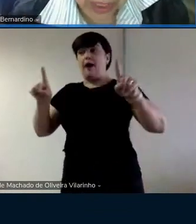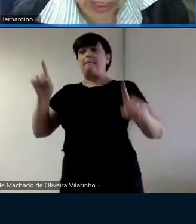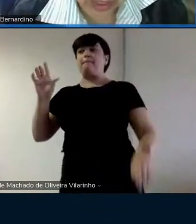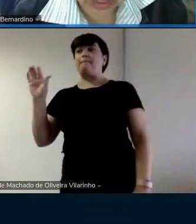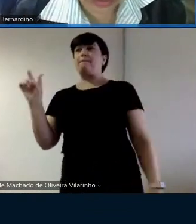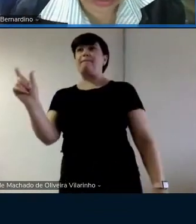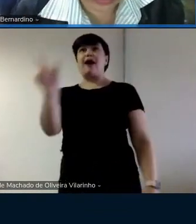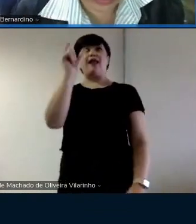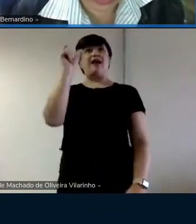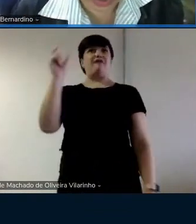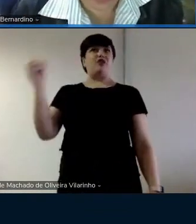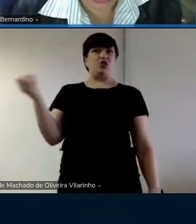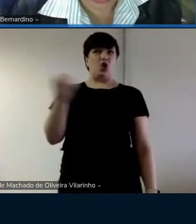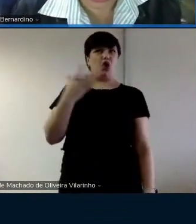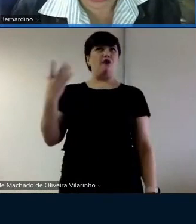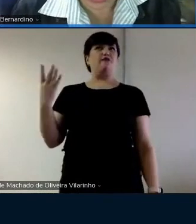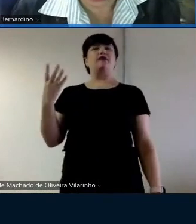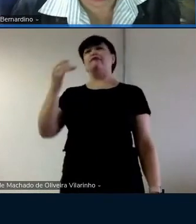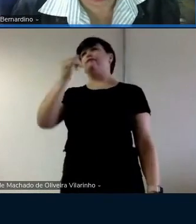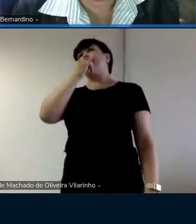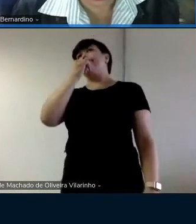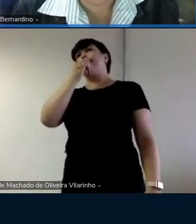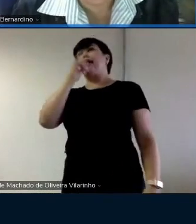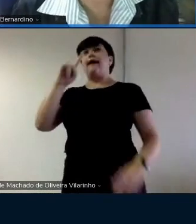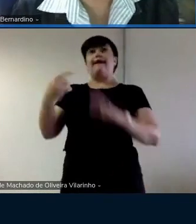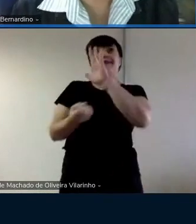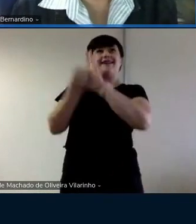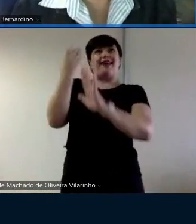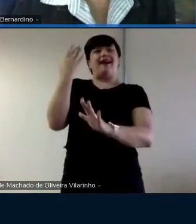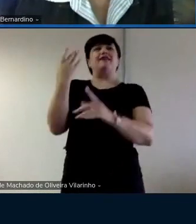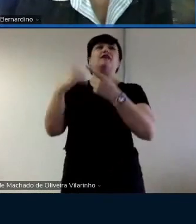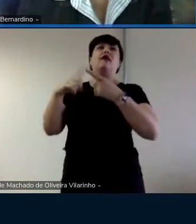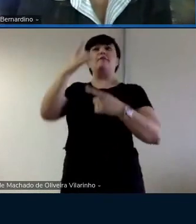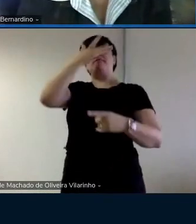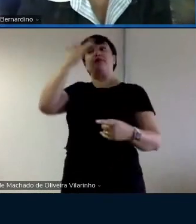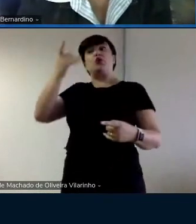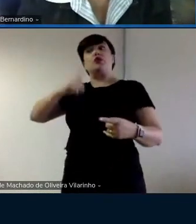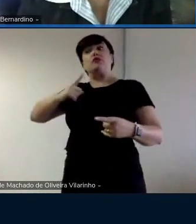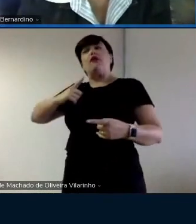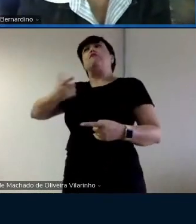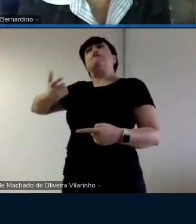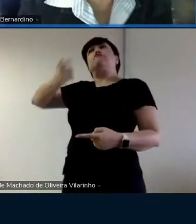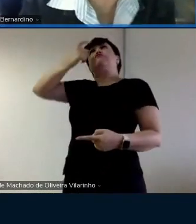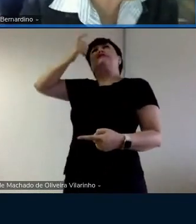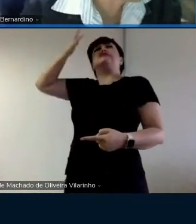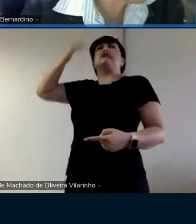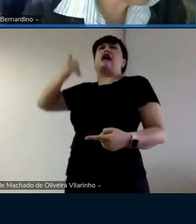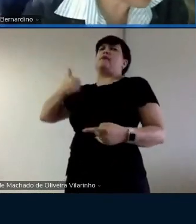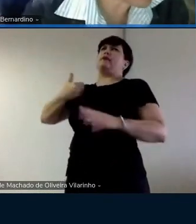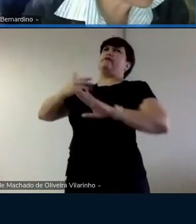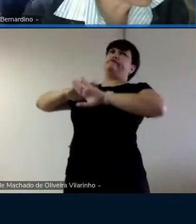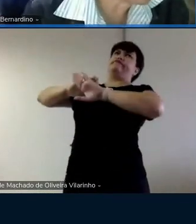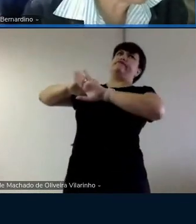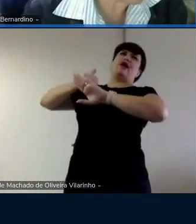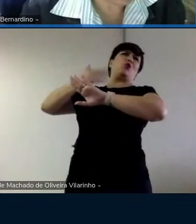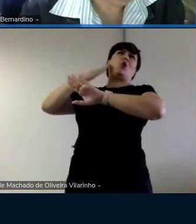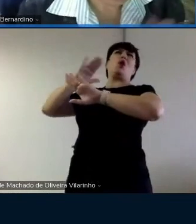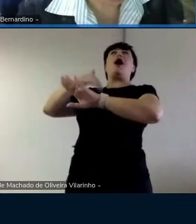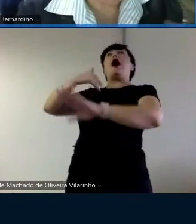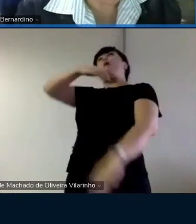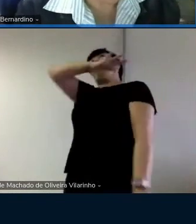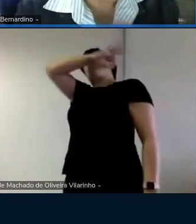geralmente que é criada, o falante tem alguma noção, sim. Eu não concordo com essa,